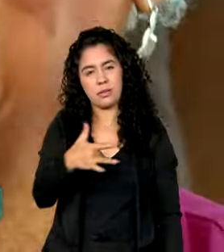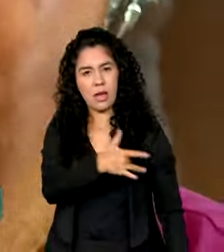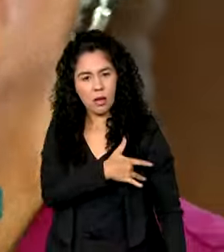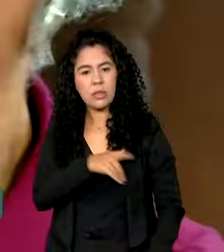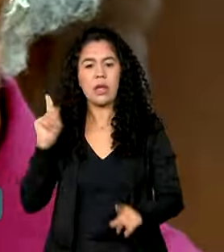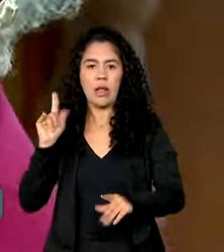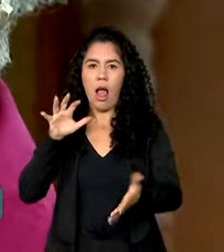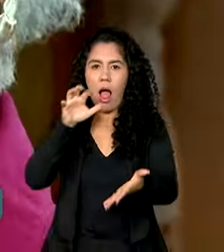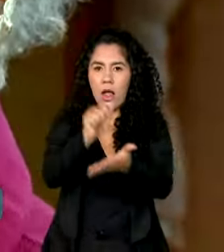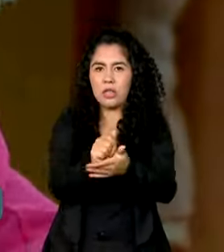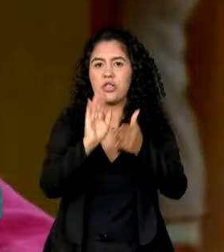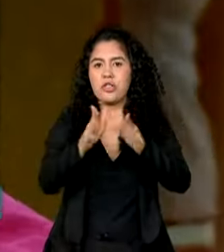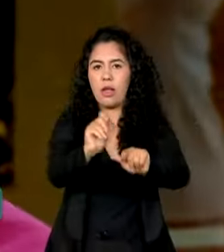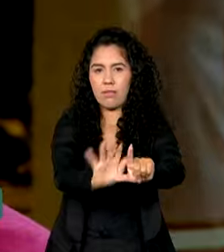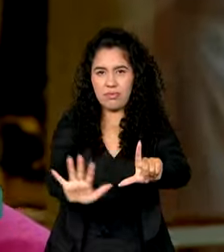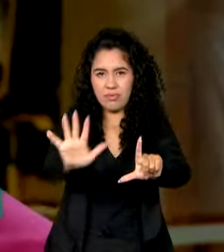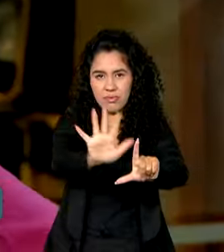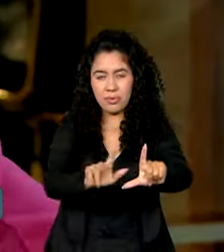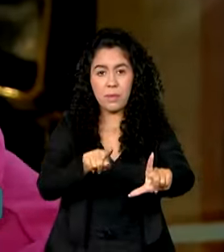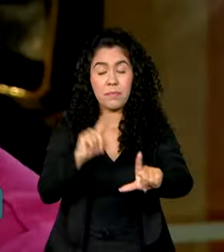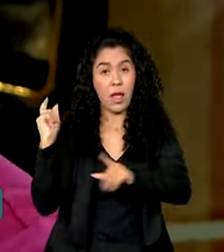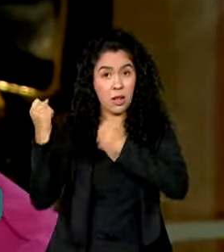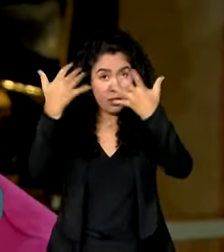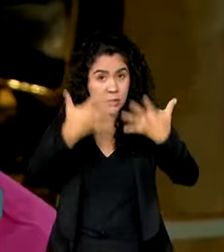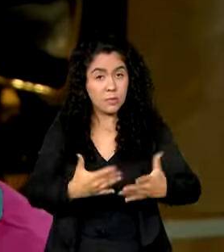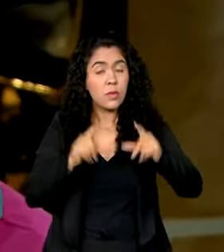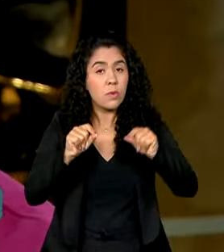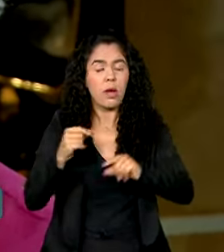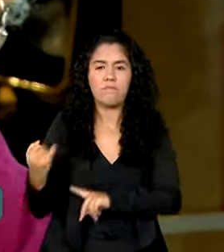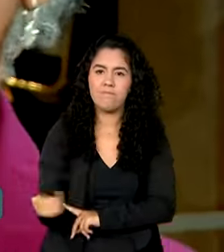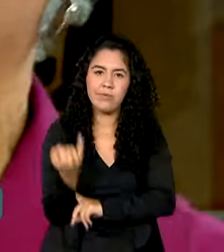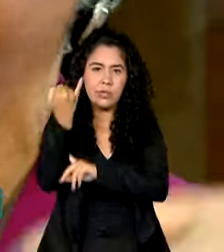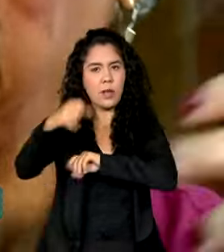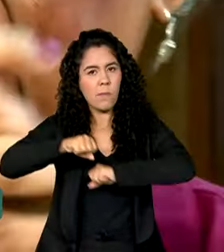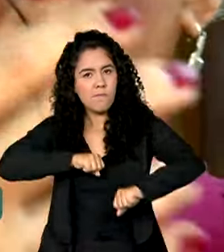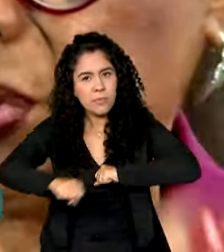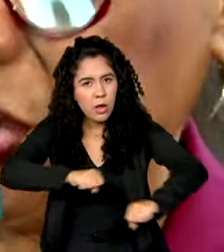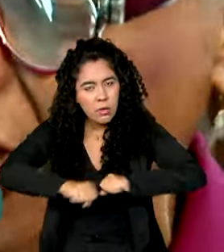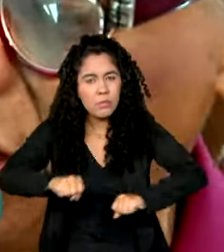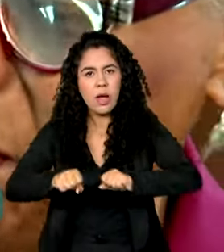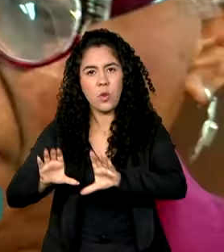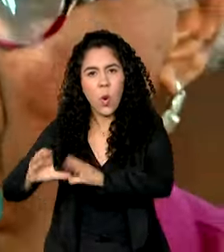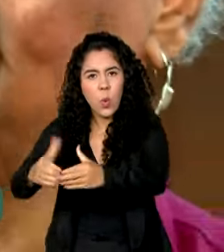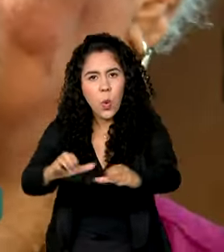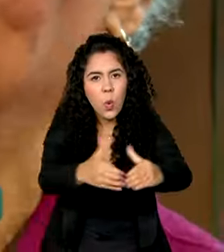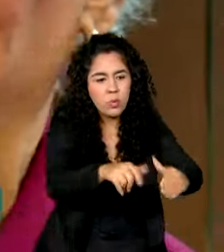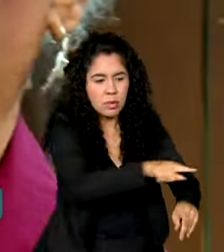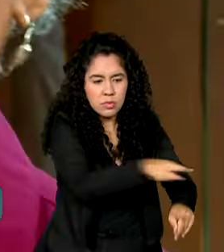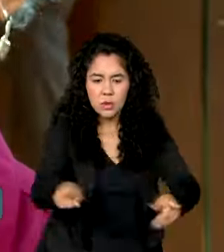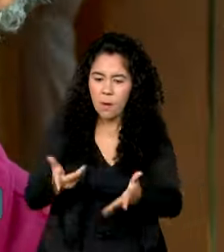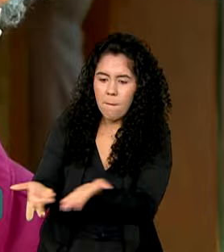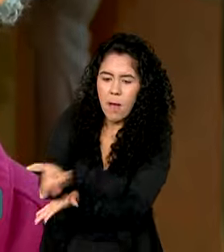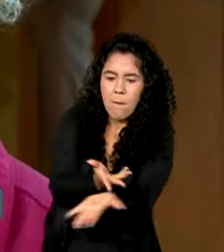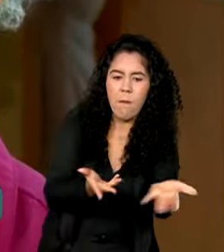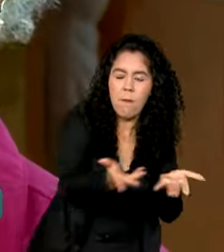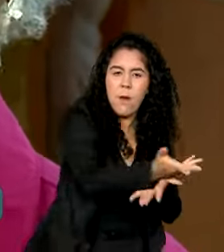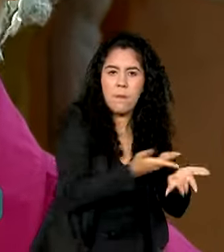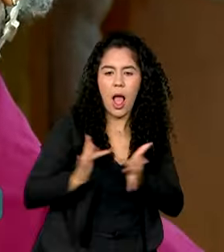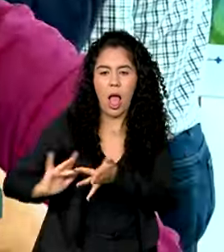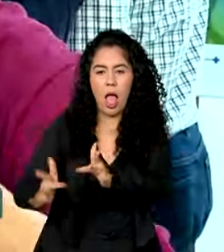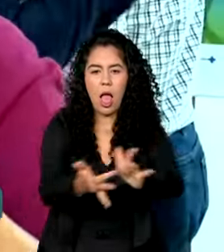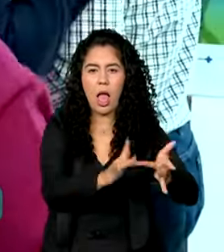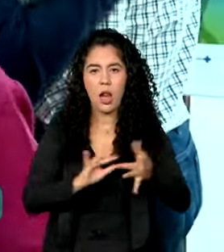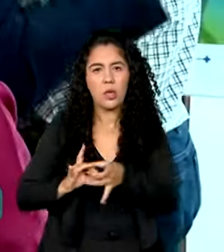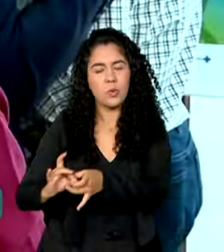no Mapimove Saúde. Ela destaca a importância dos movimentos se encontrarem nesse ambiente e articularem juntos.